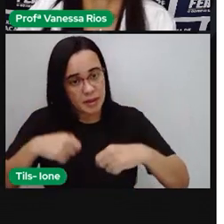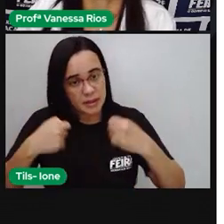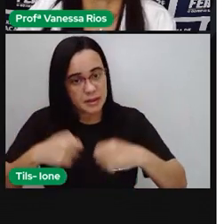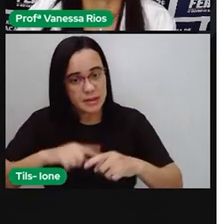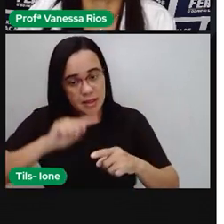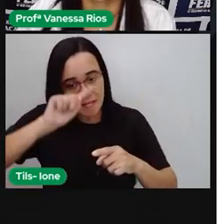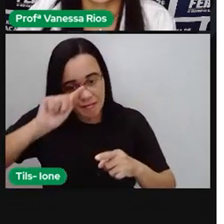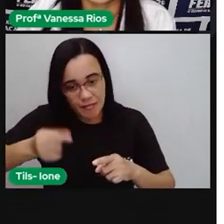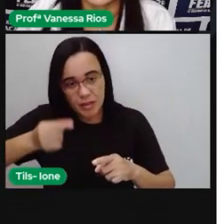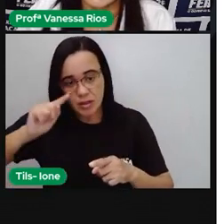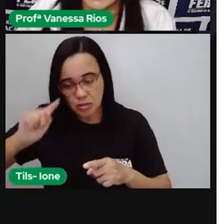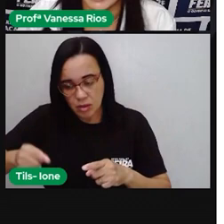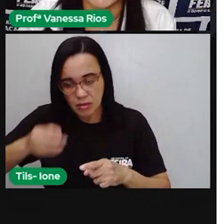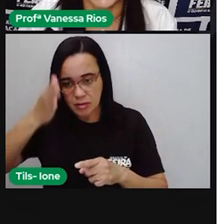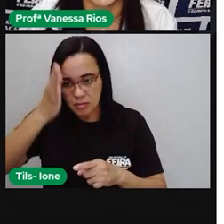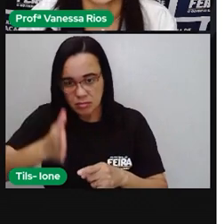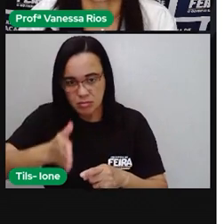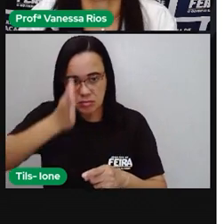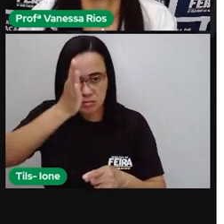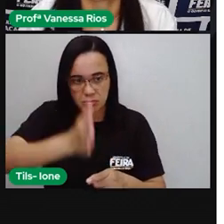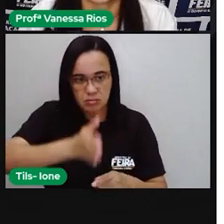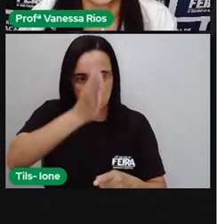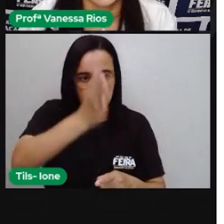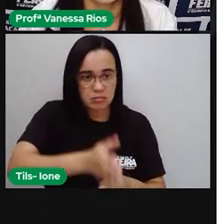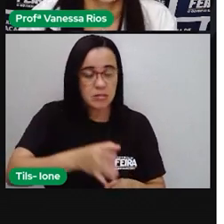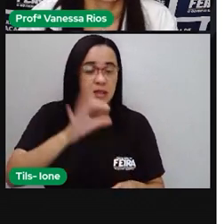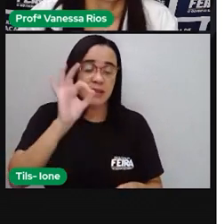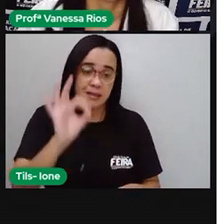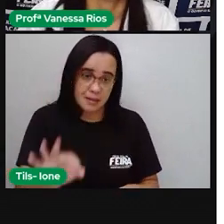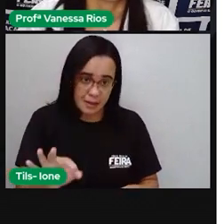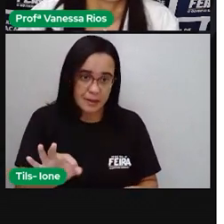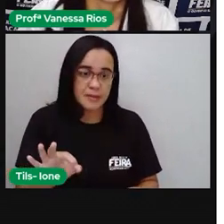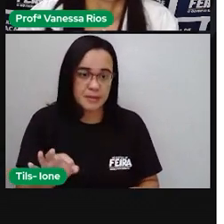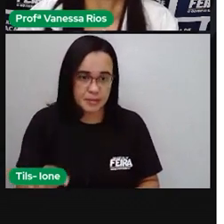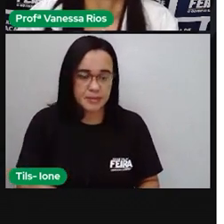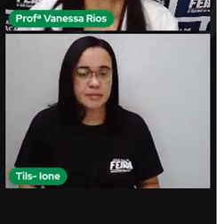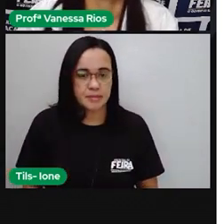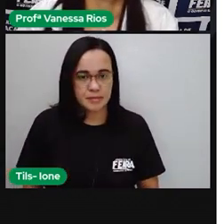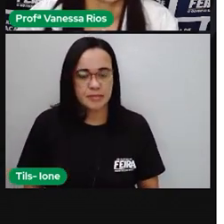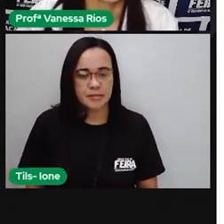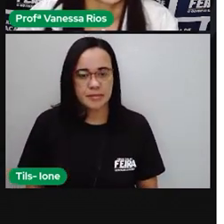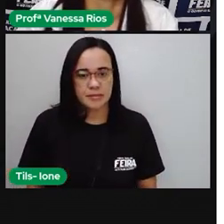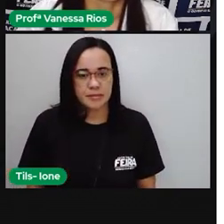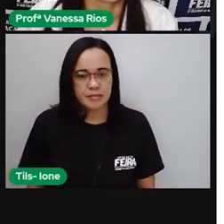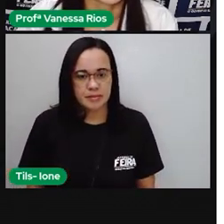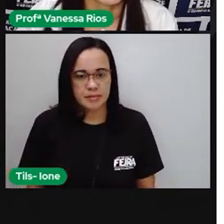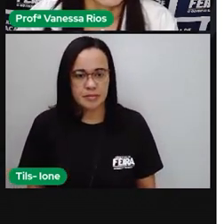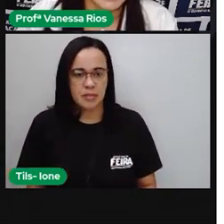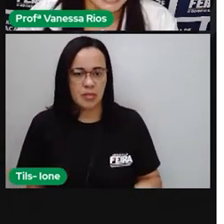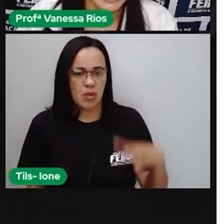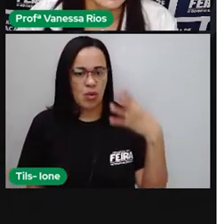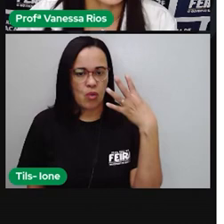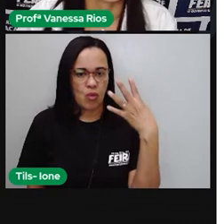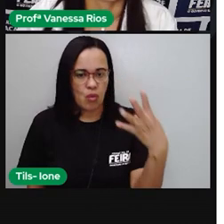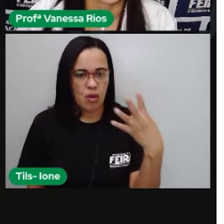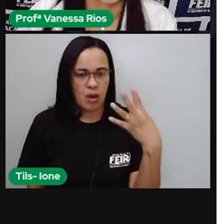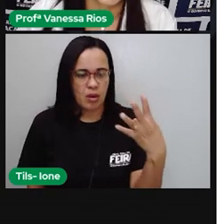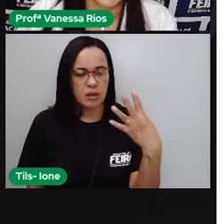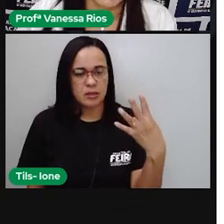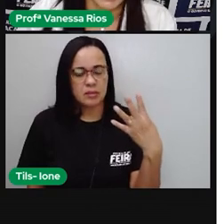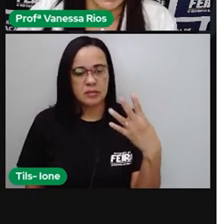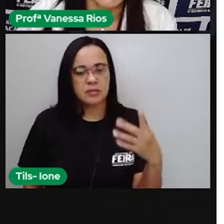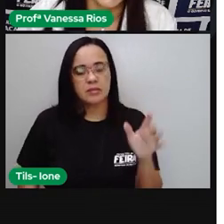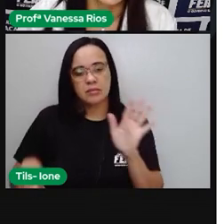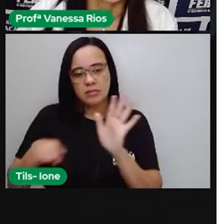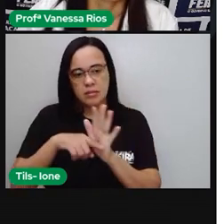vírgula na mesma direção que ela aparece. Tá certo? Então, ó, 4 menos 1,3. Aí,